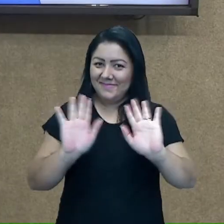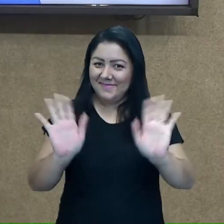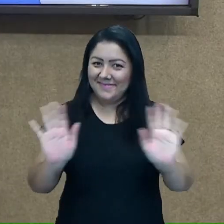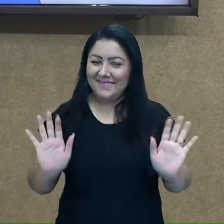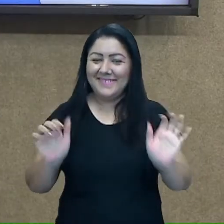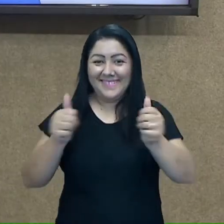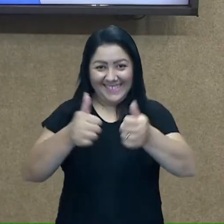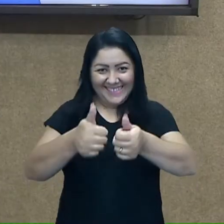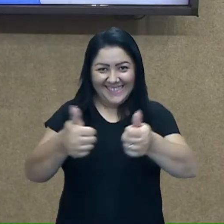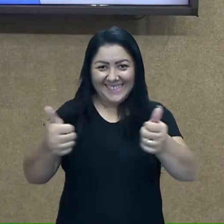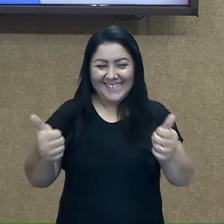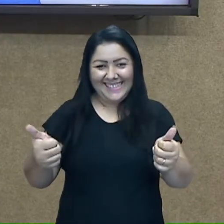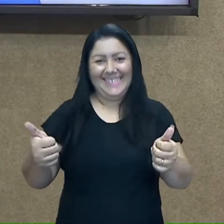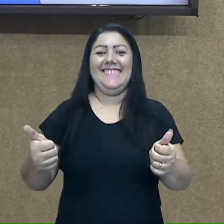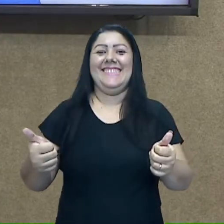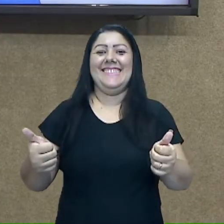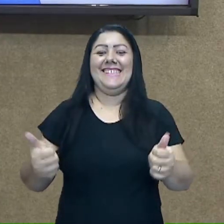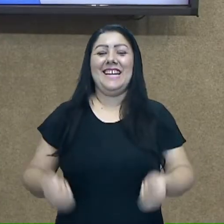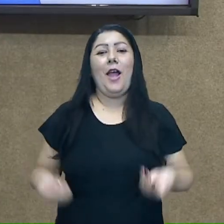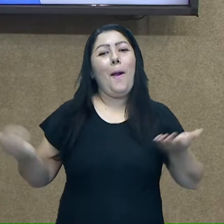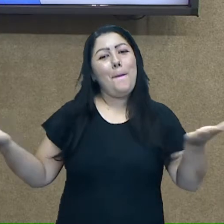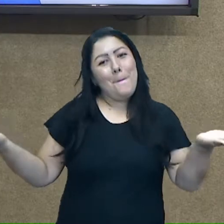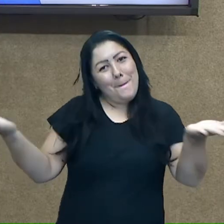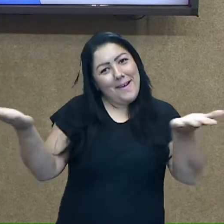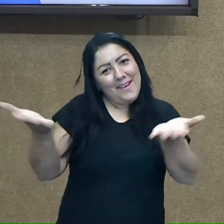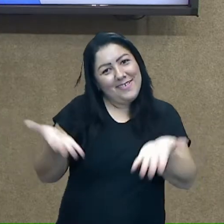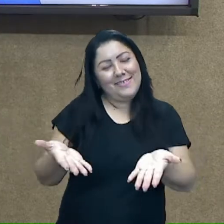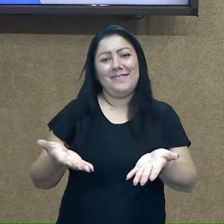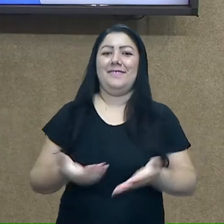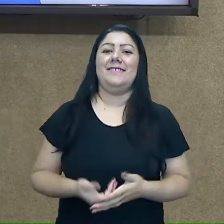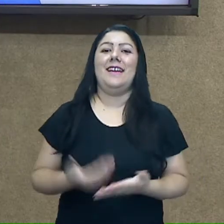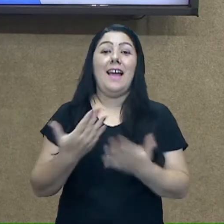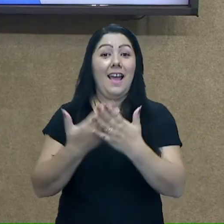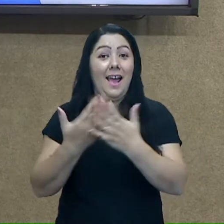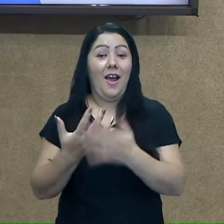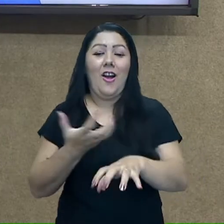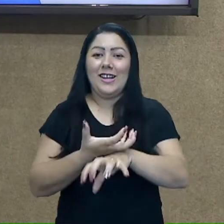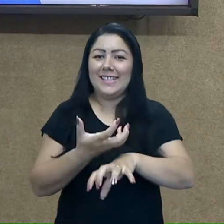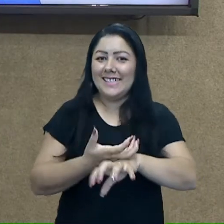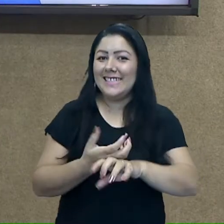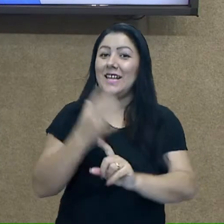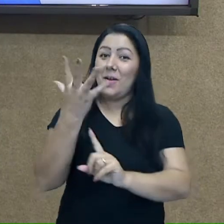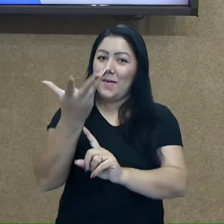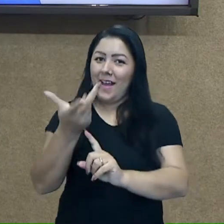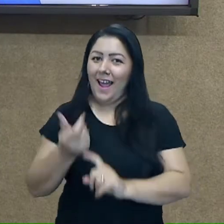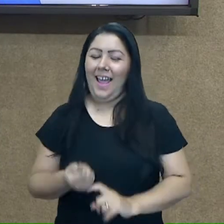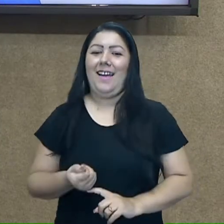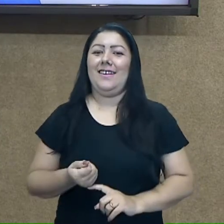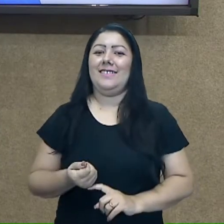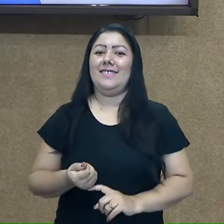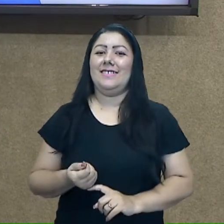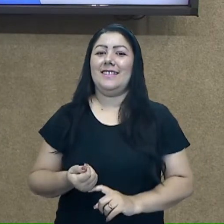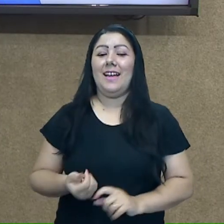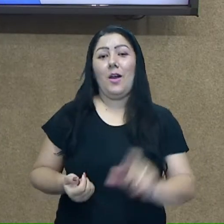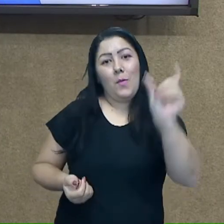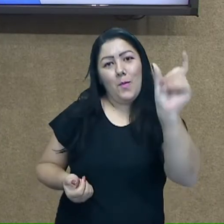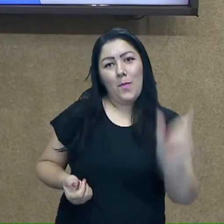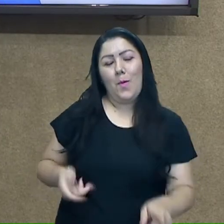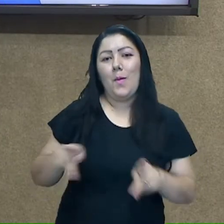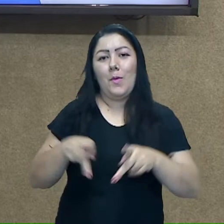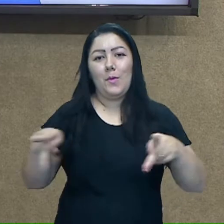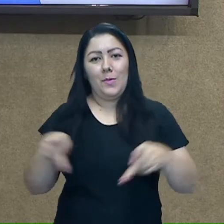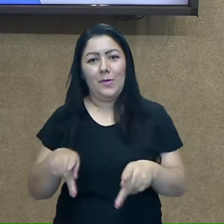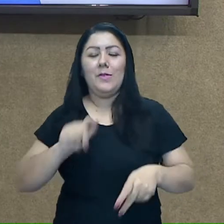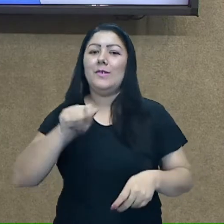Olá, tudo bem? Seja bem-vindo para mais uma aula do conteúdo curricular de arte. Eu sou o professor Antônio e estarei te